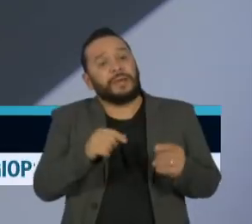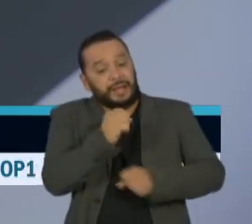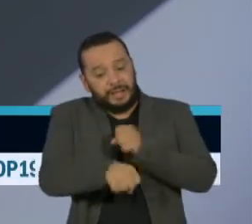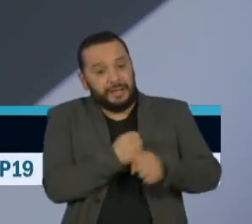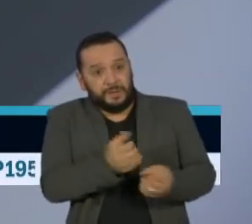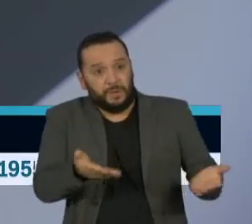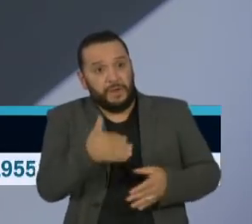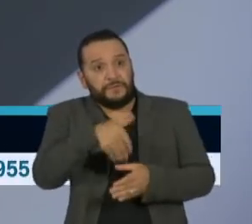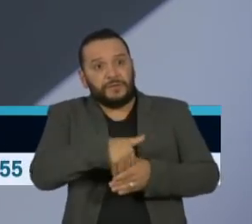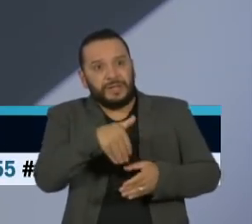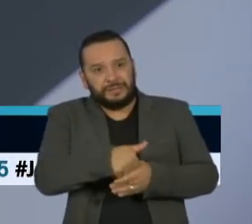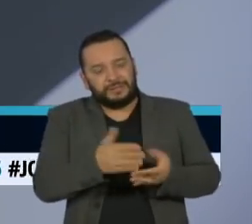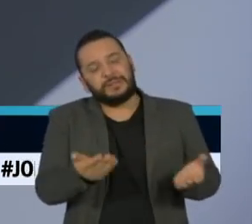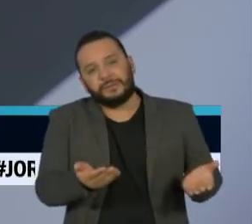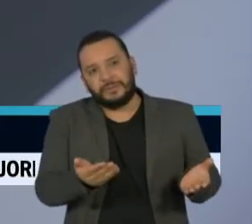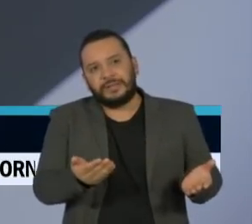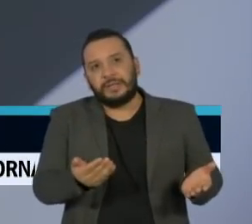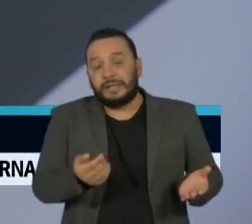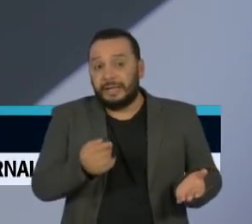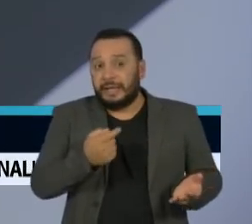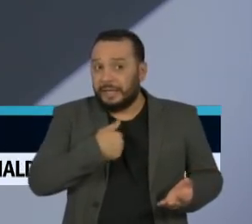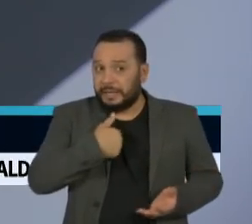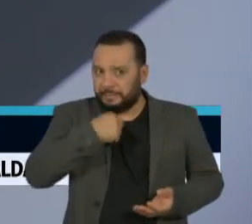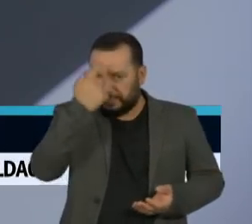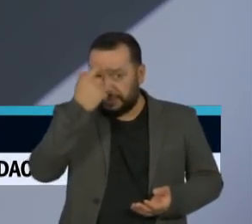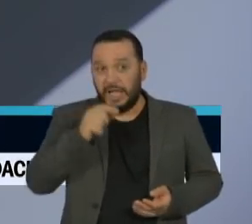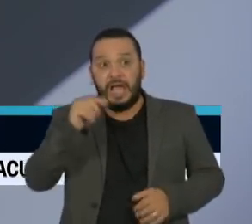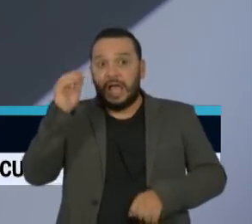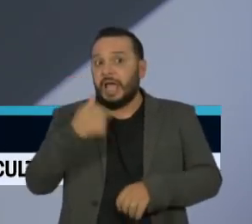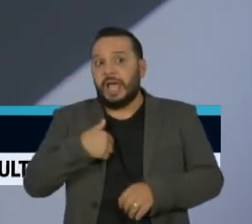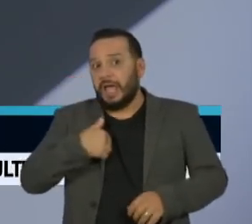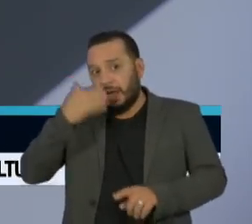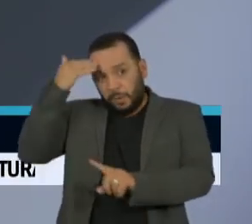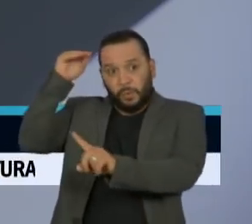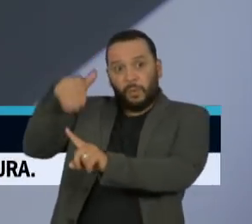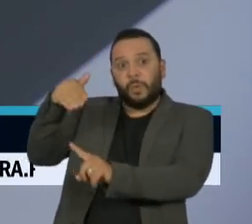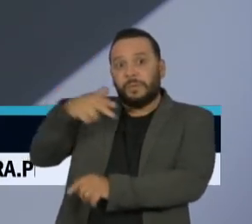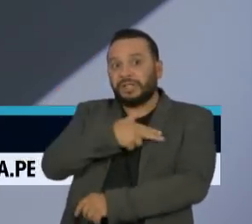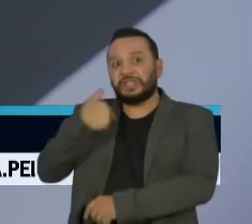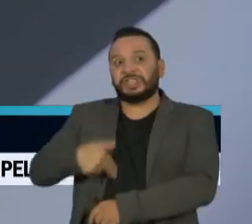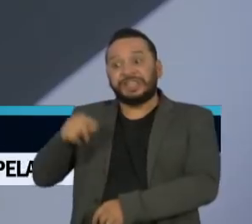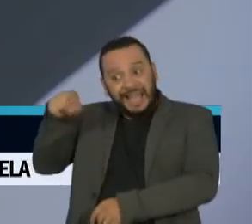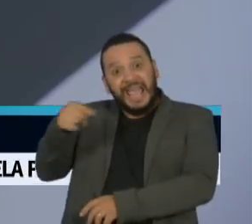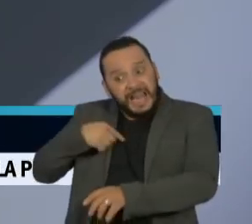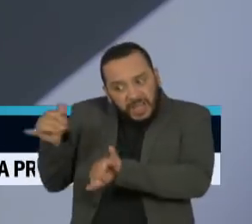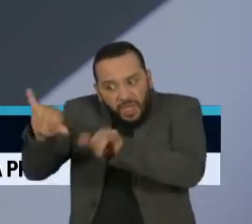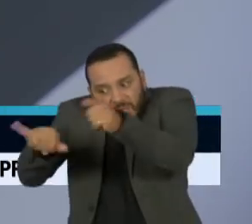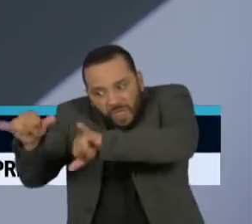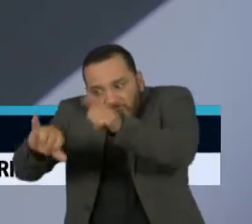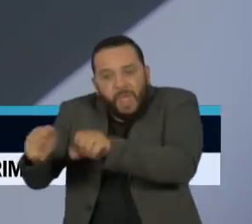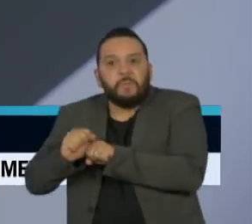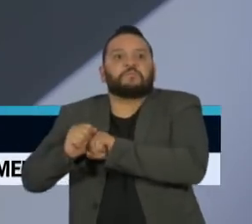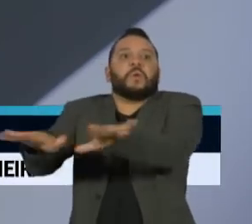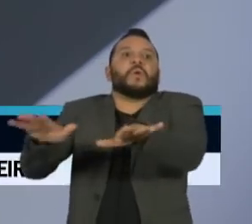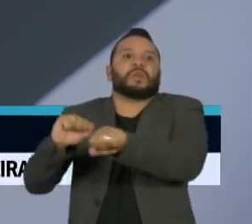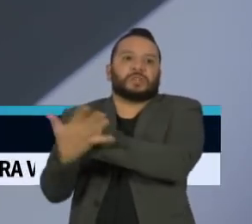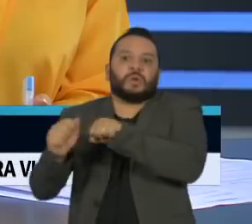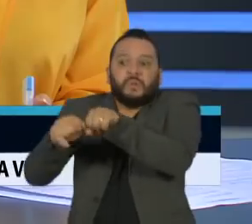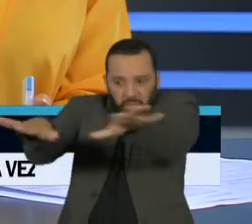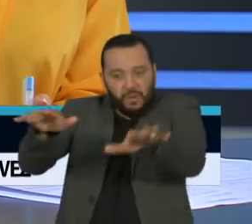ele está dizendo, olha, foi a China, é uma arma biológica, saiu do laboratório de virologia de Wuhan.